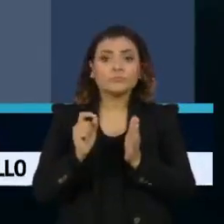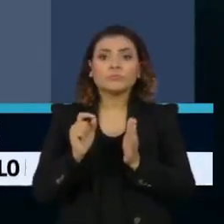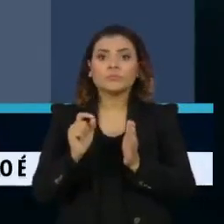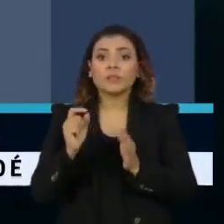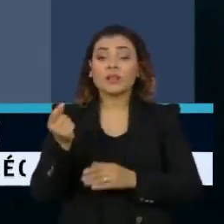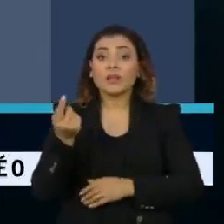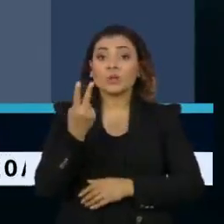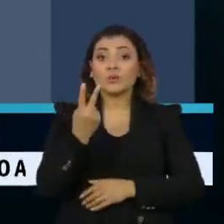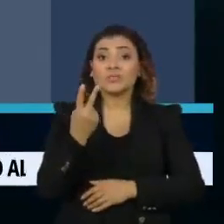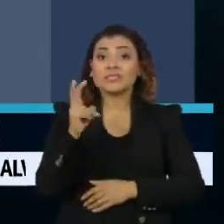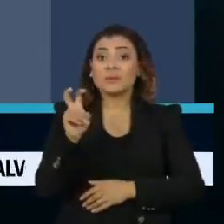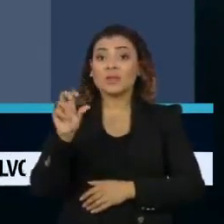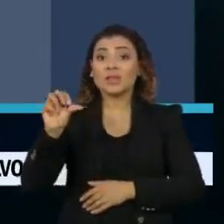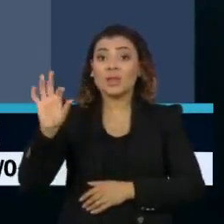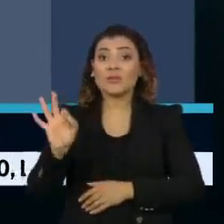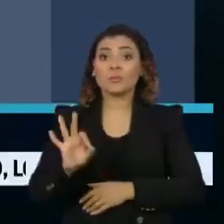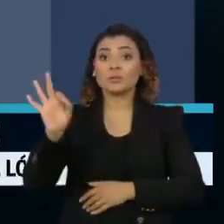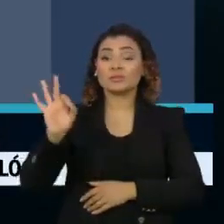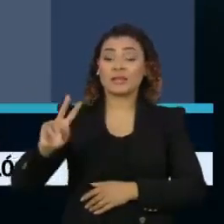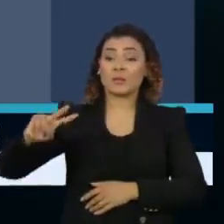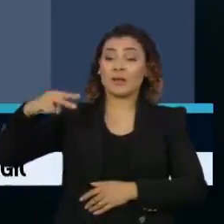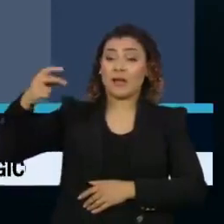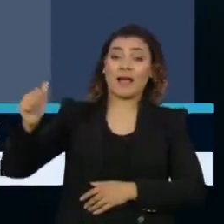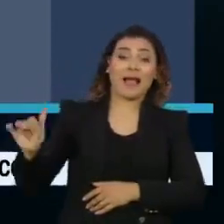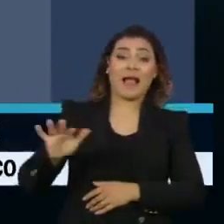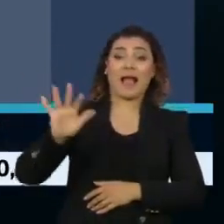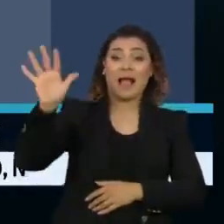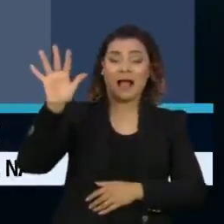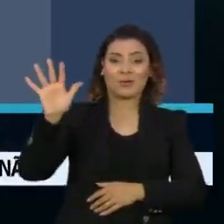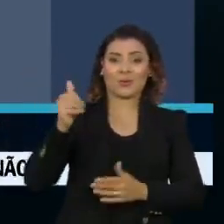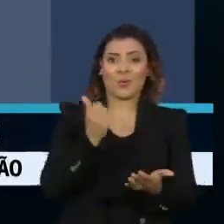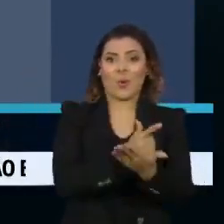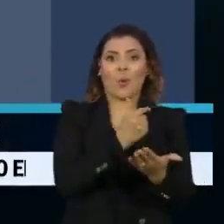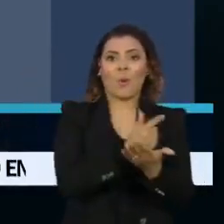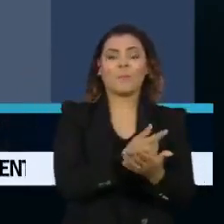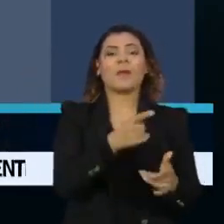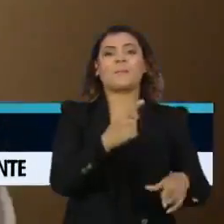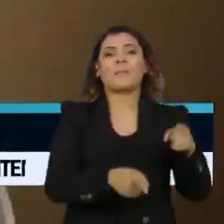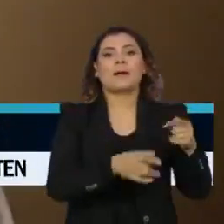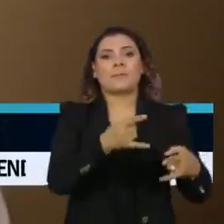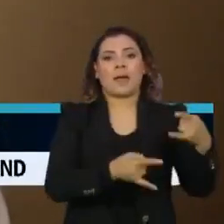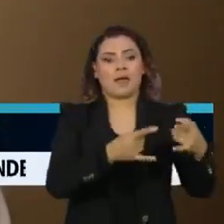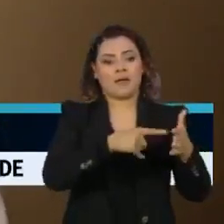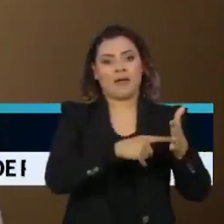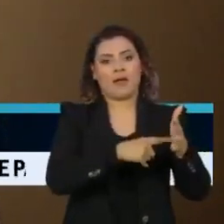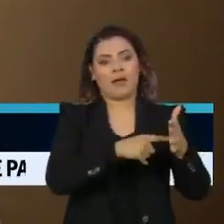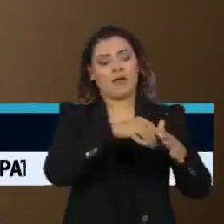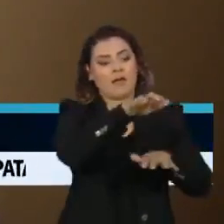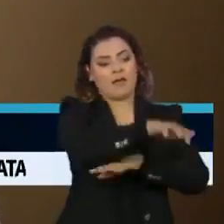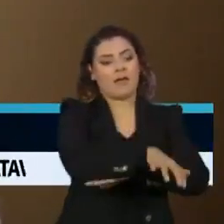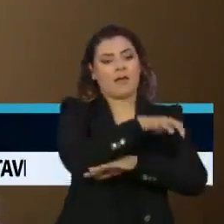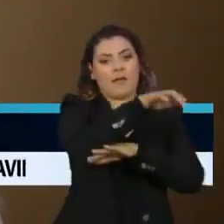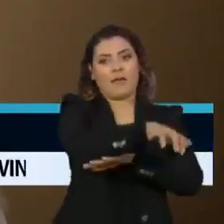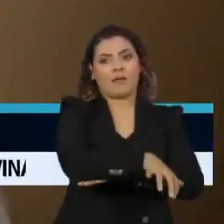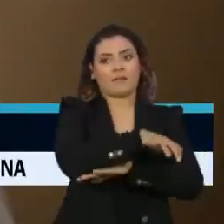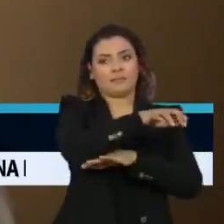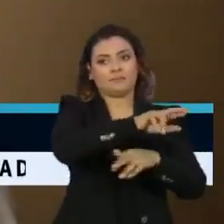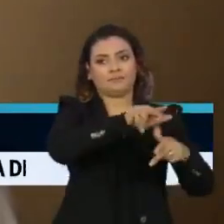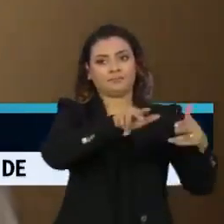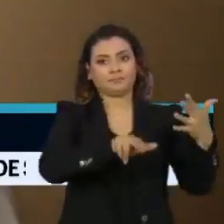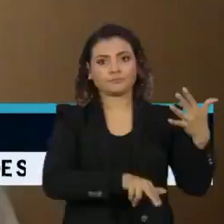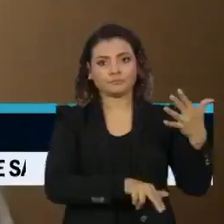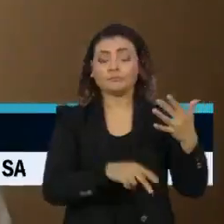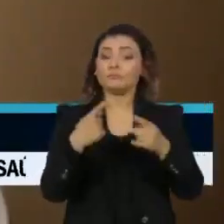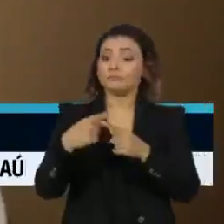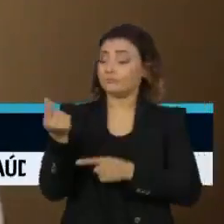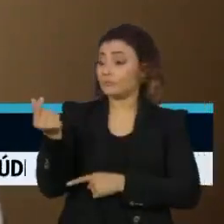estavam 259% acima dos valores de referência do governo. É muito, muito grave, porque esse dinheiro,